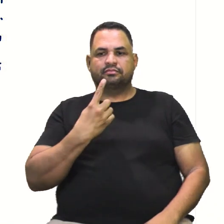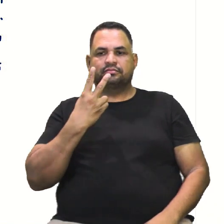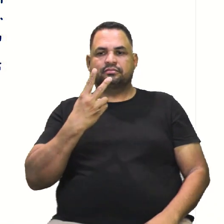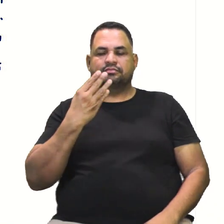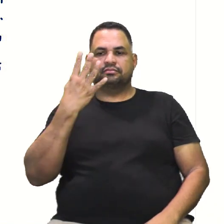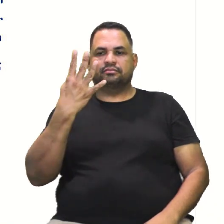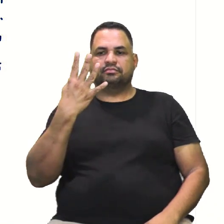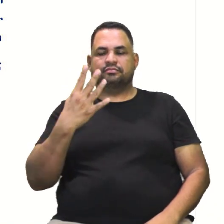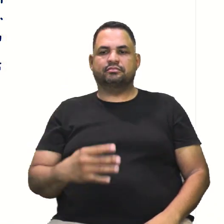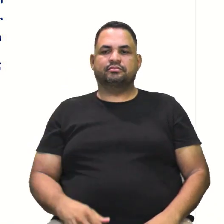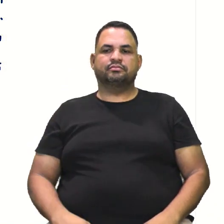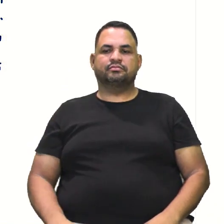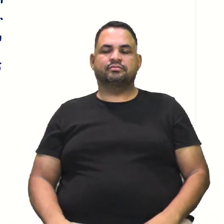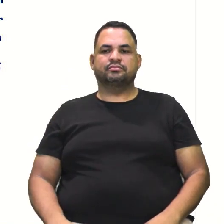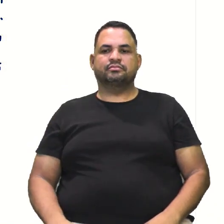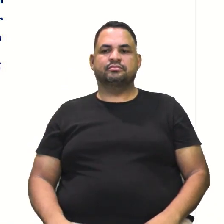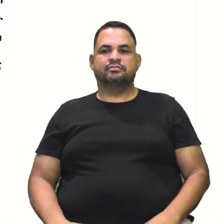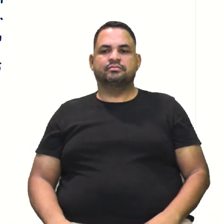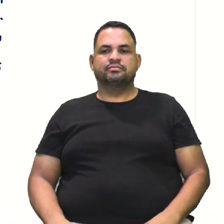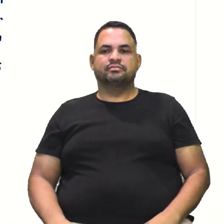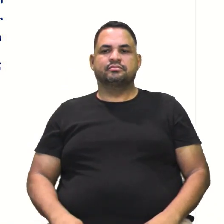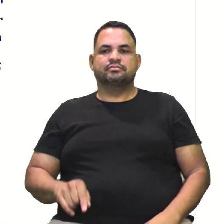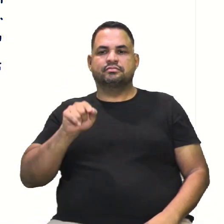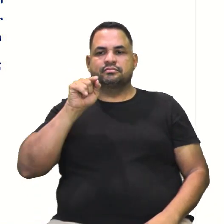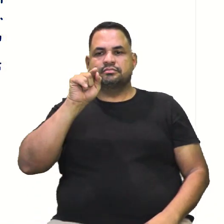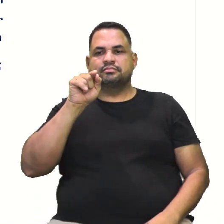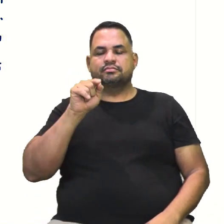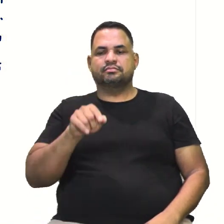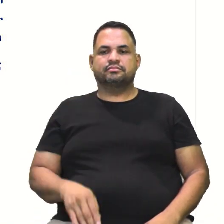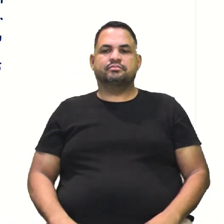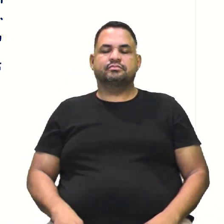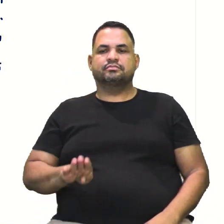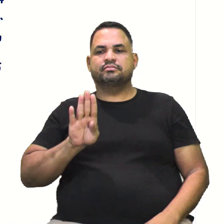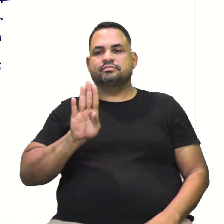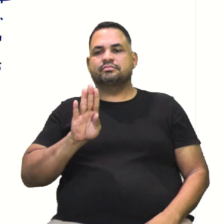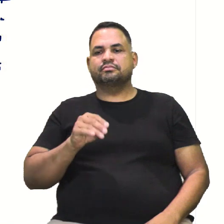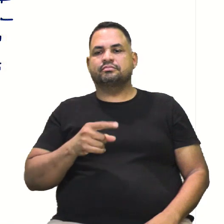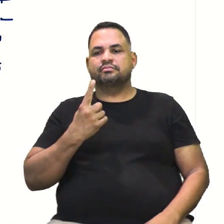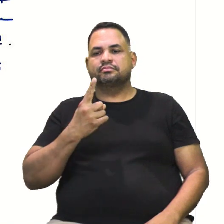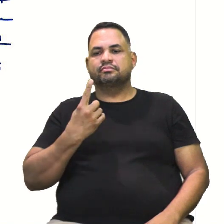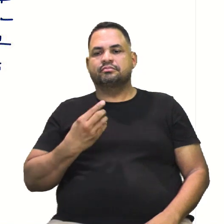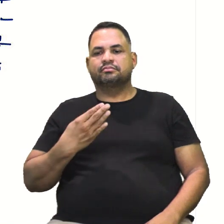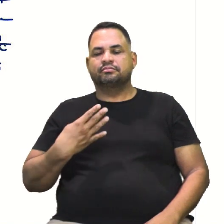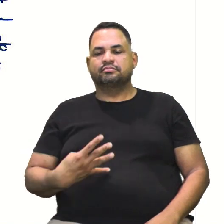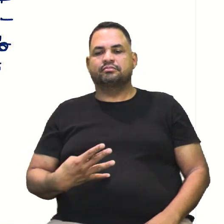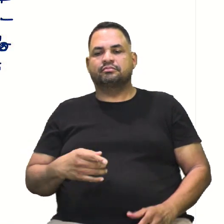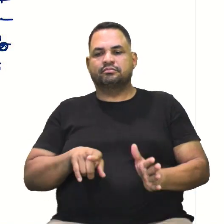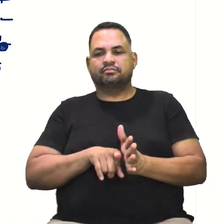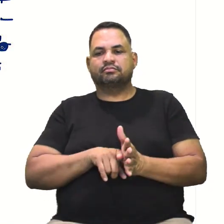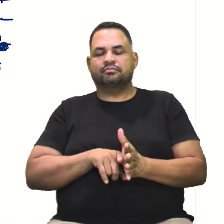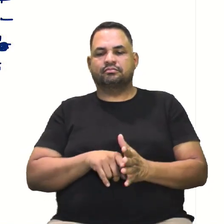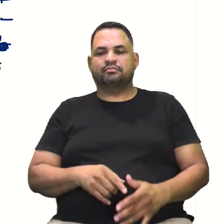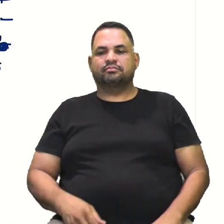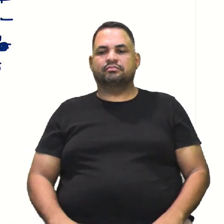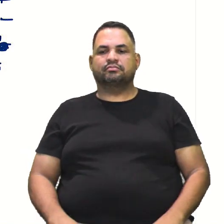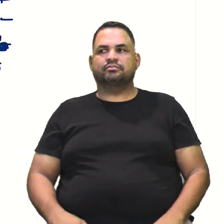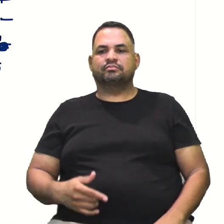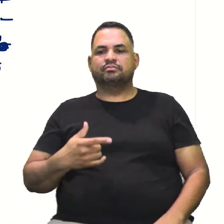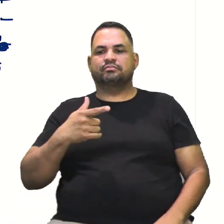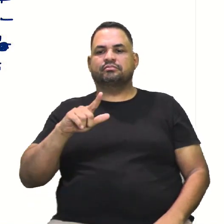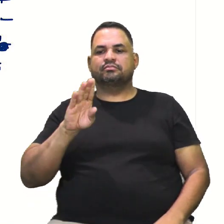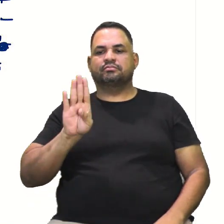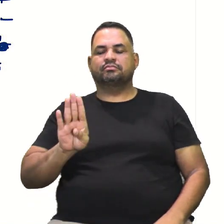1, 2, 3, 4. Então, aqui a gente vai ter um b e 1, 2, 3, 4 negativo, um